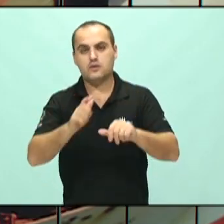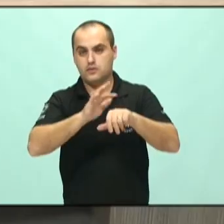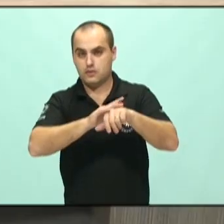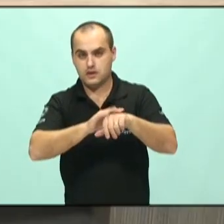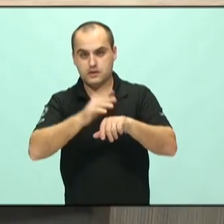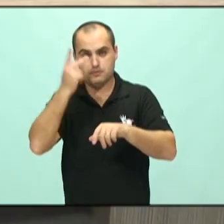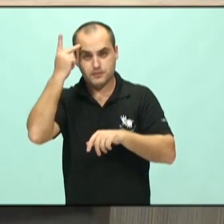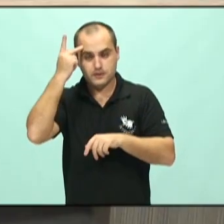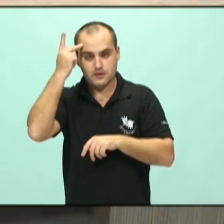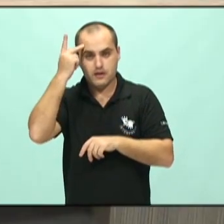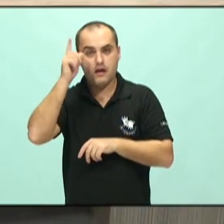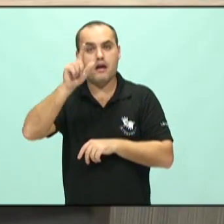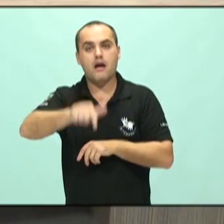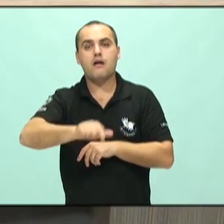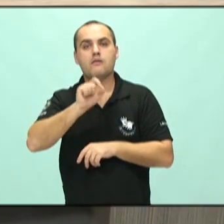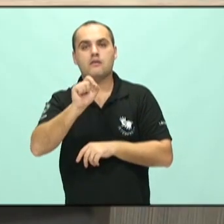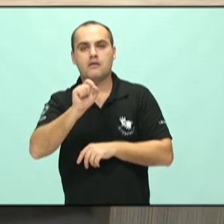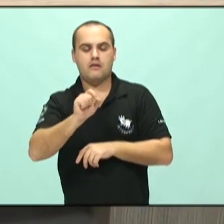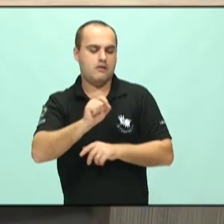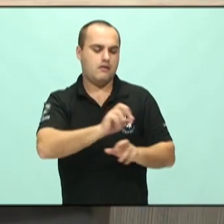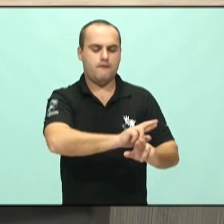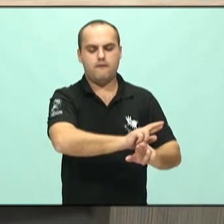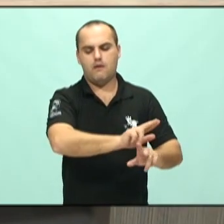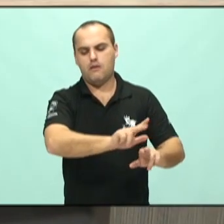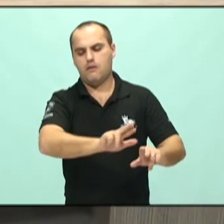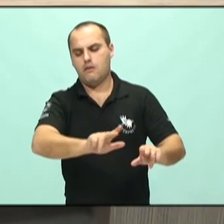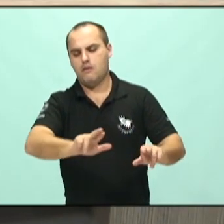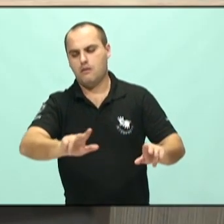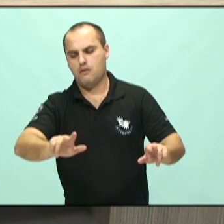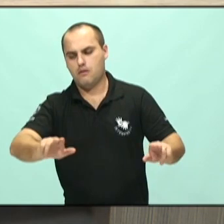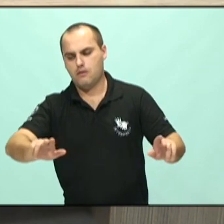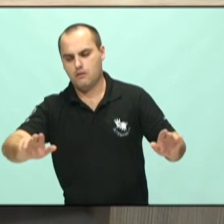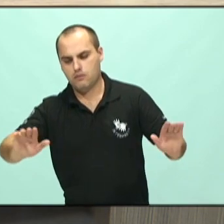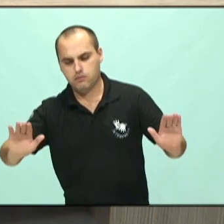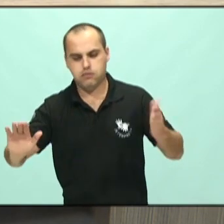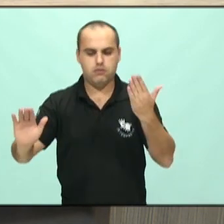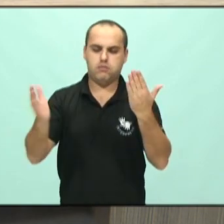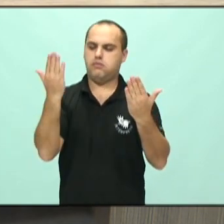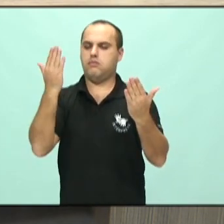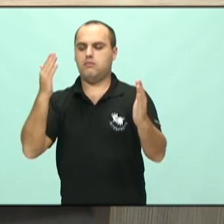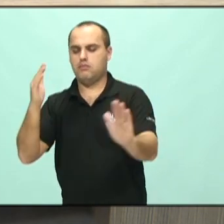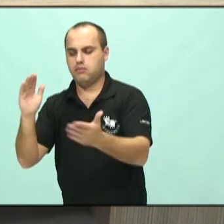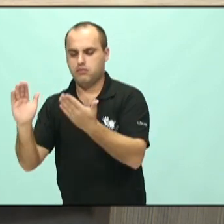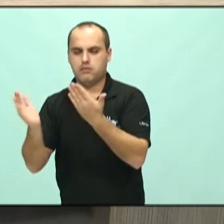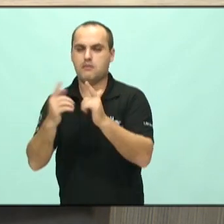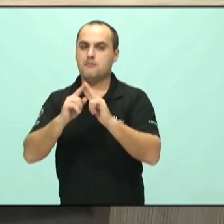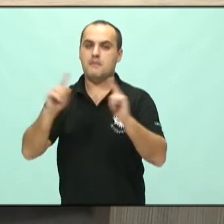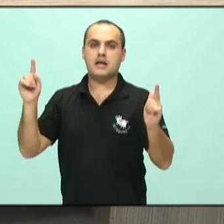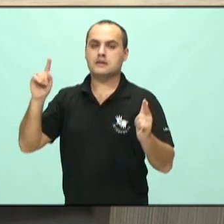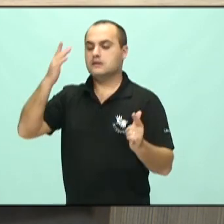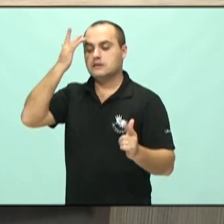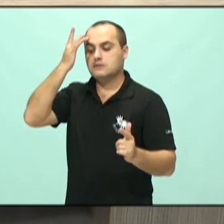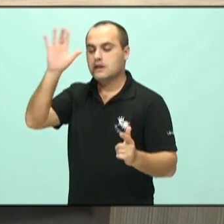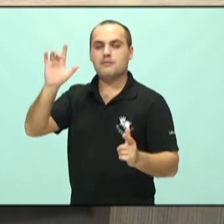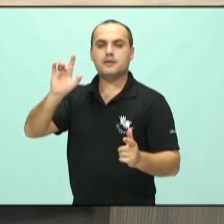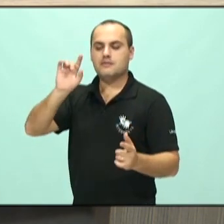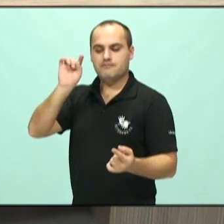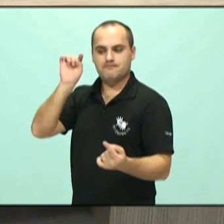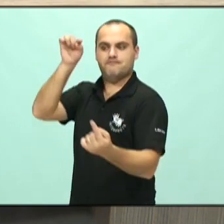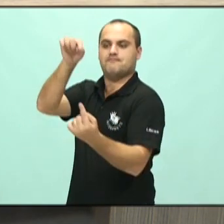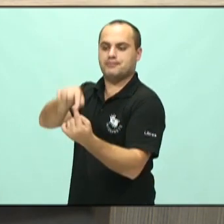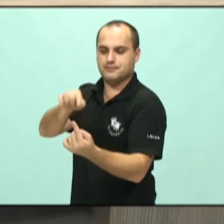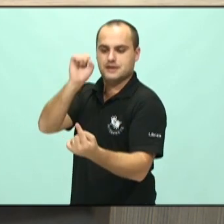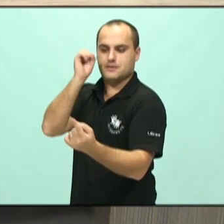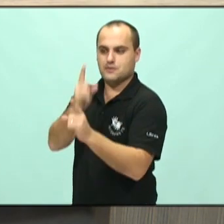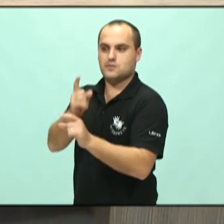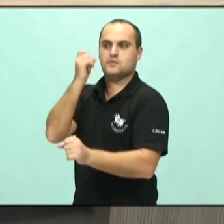psiquiátricas, que são questões multifatoriais, porém, não se sabe bem a causa. Está tudo aí em estudo ainda. Quem sabe